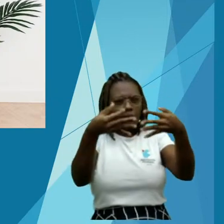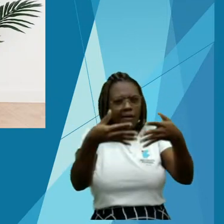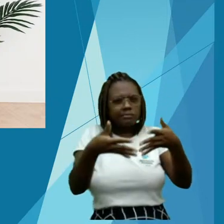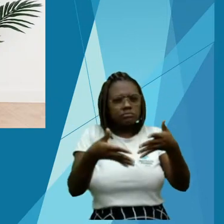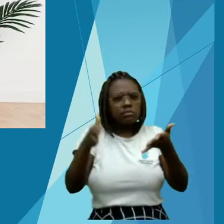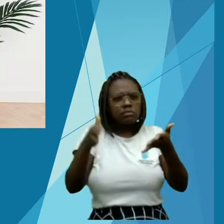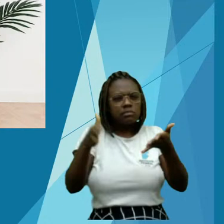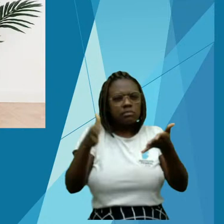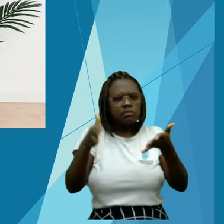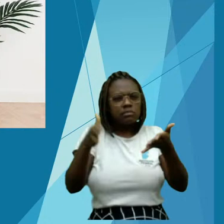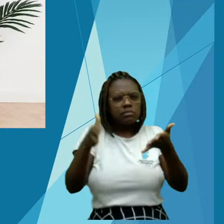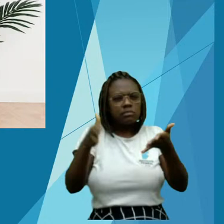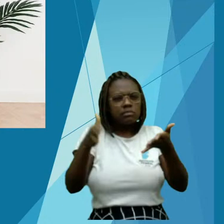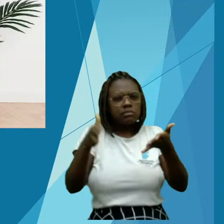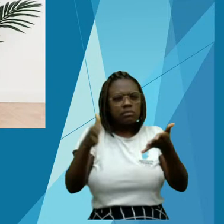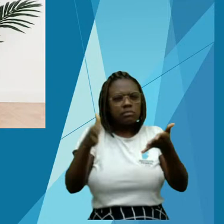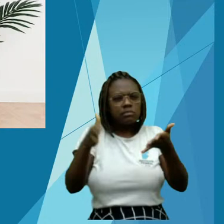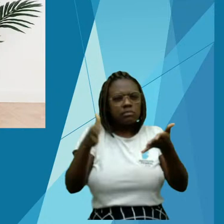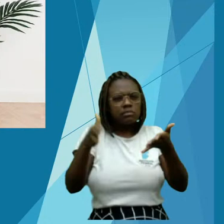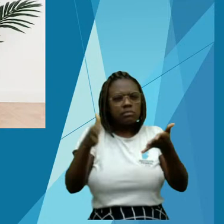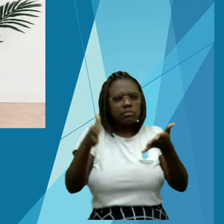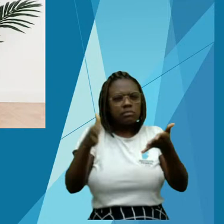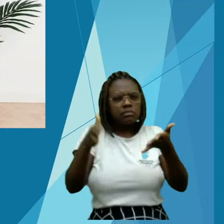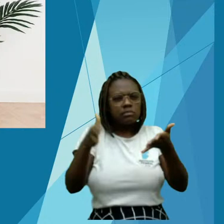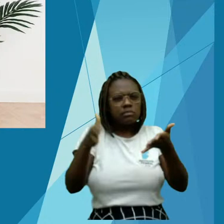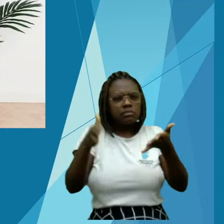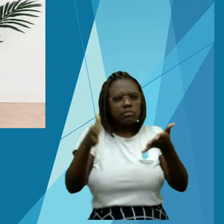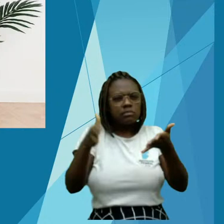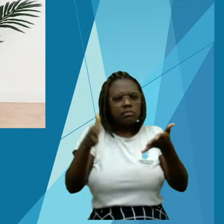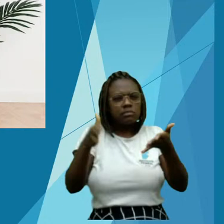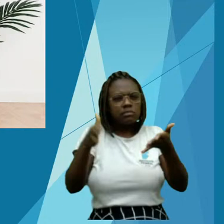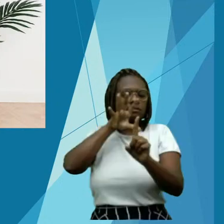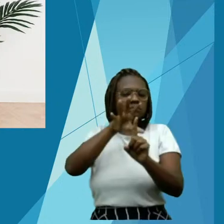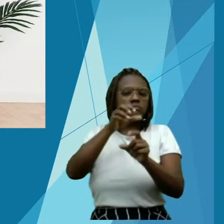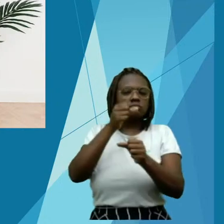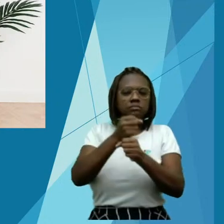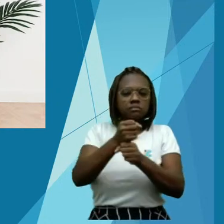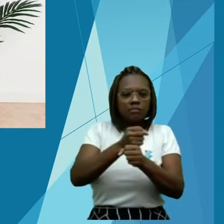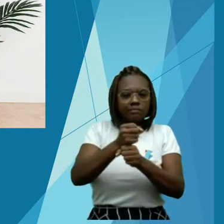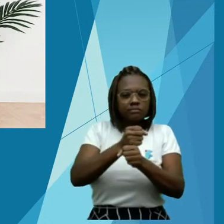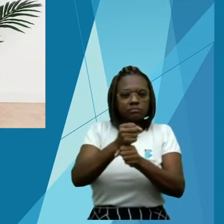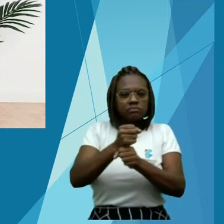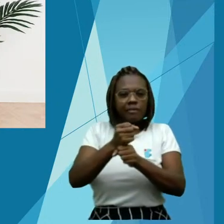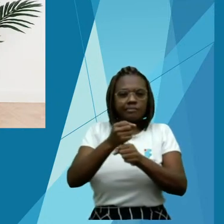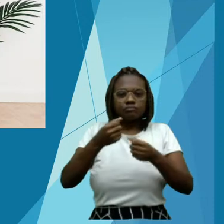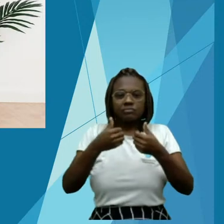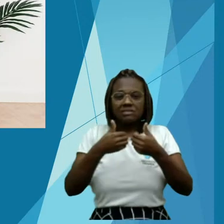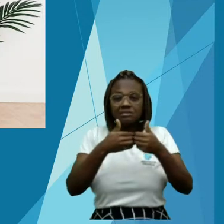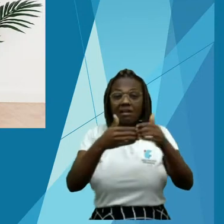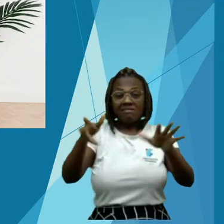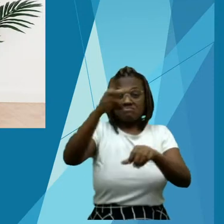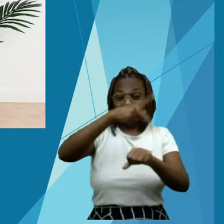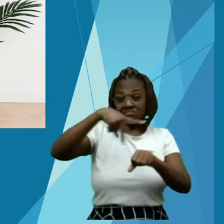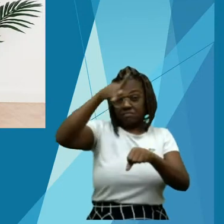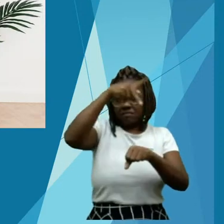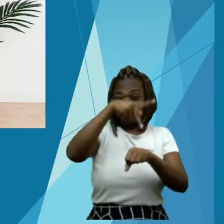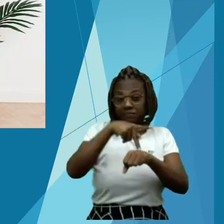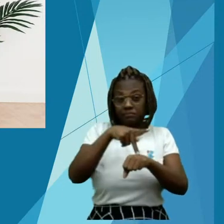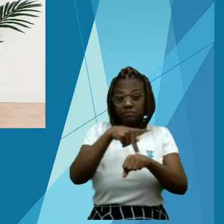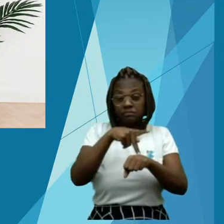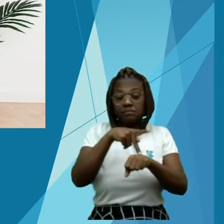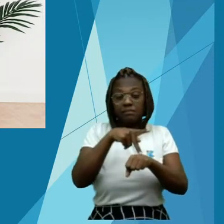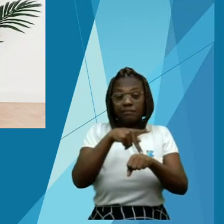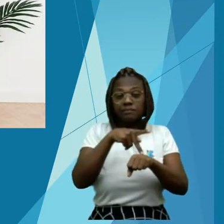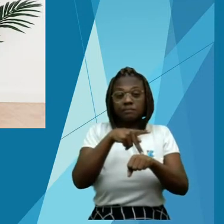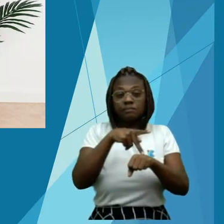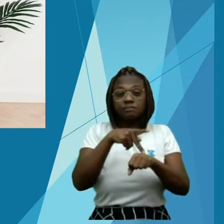o trajeto que eles fazem do Haiti para o Brasil, todos os desafios inerentes a esse processo